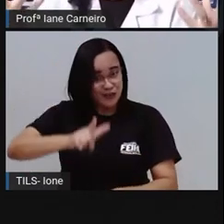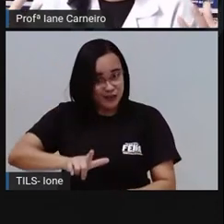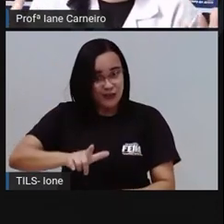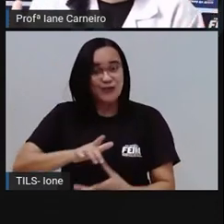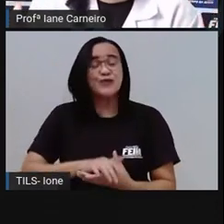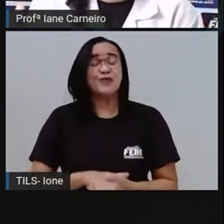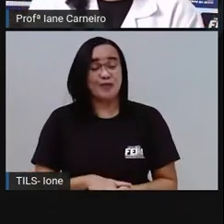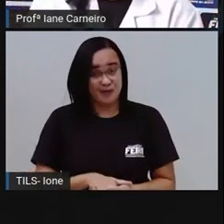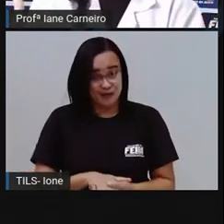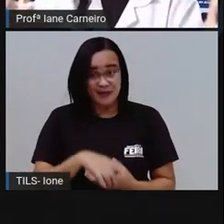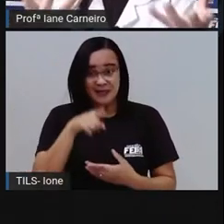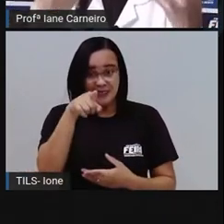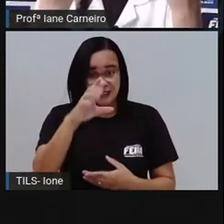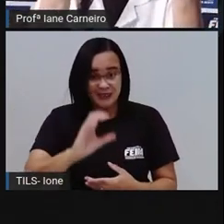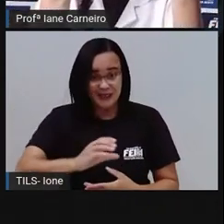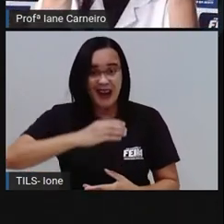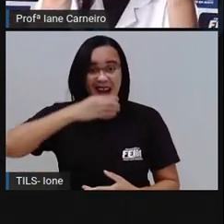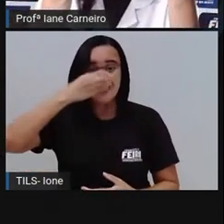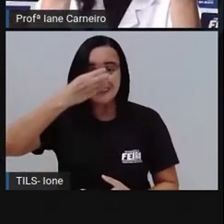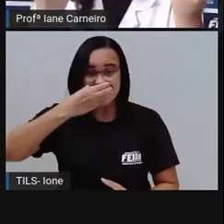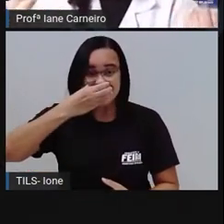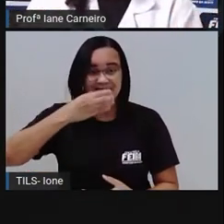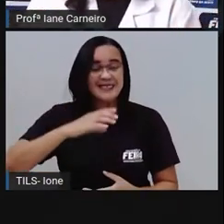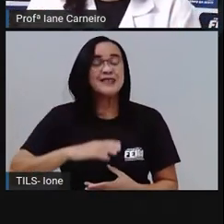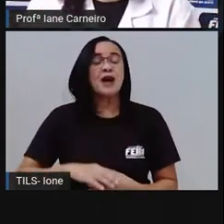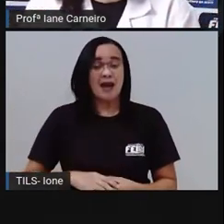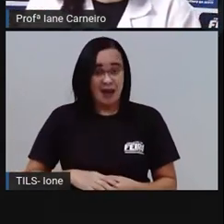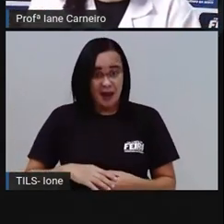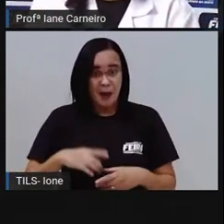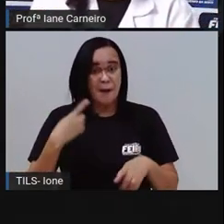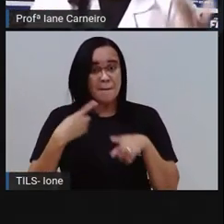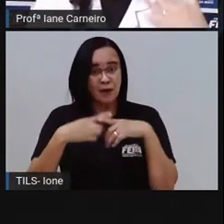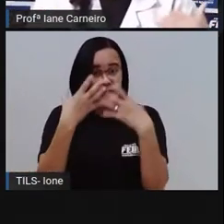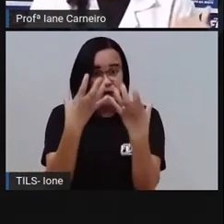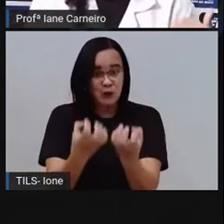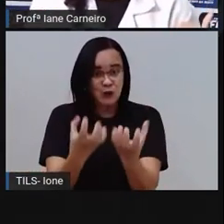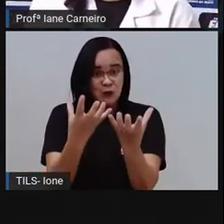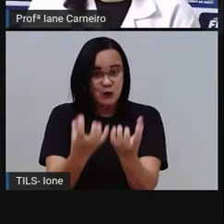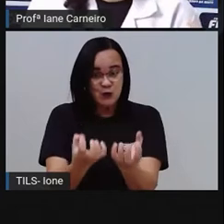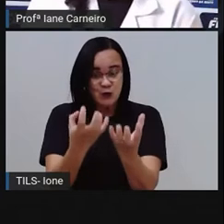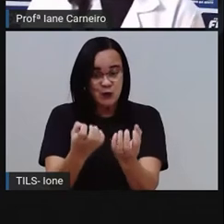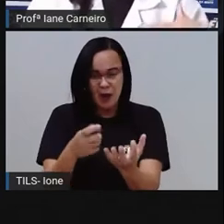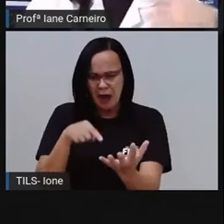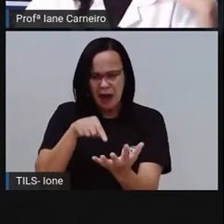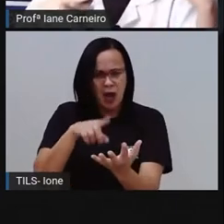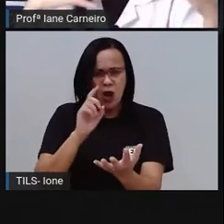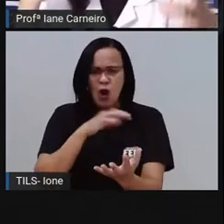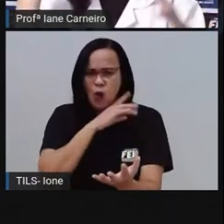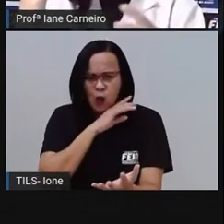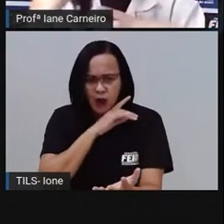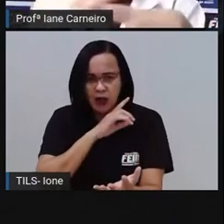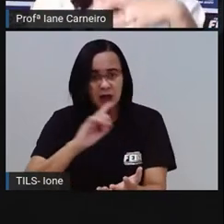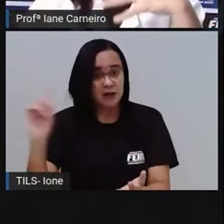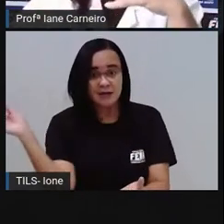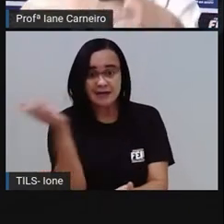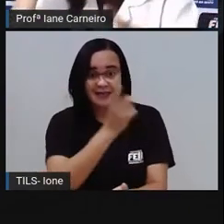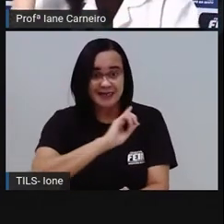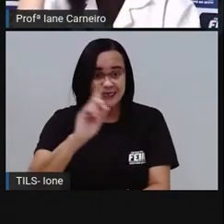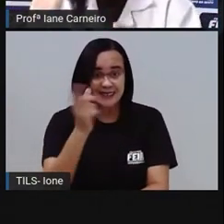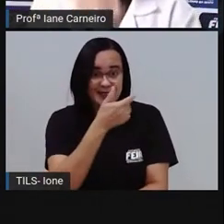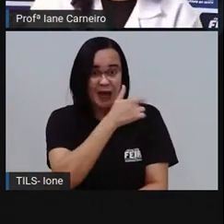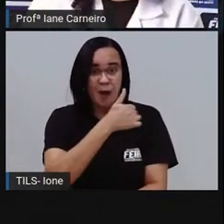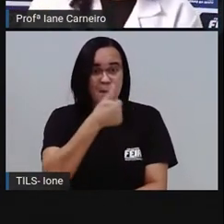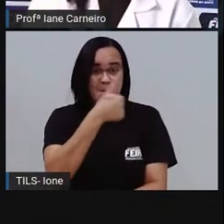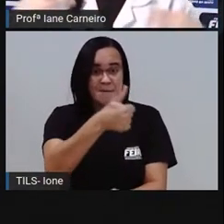a árvore da maçã, ela vai, ó, sugar os nutrientes da maçãzinha que está aqui, né, então a própria natureza, vai se